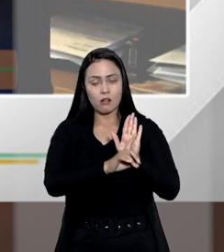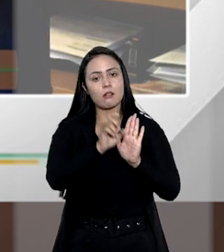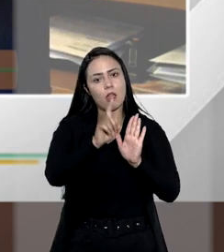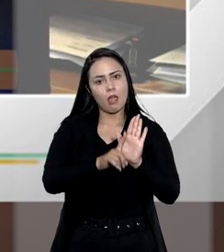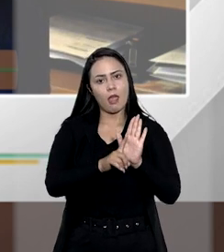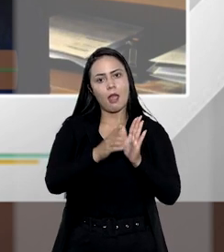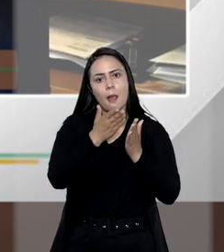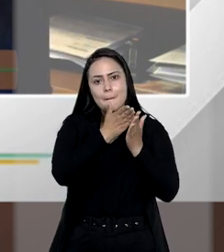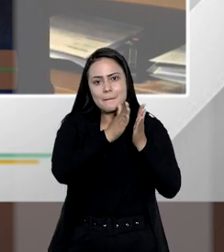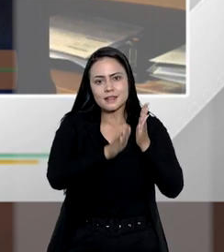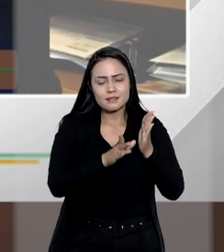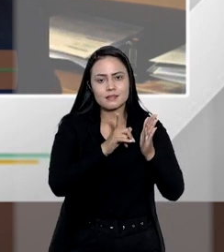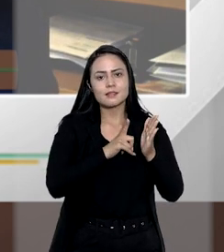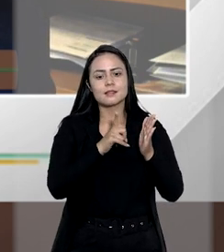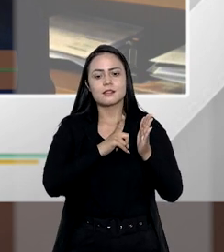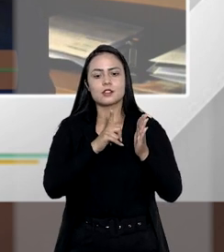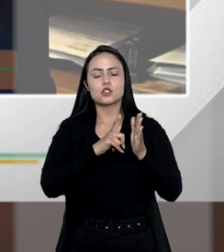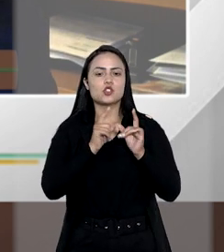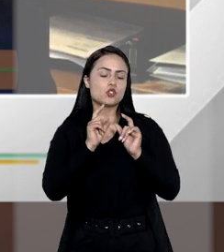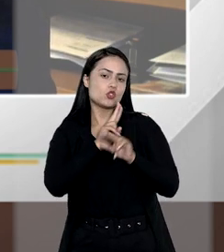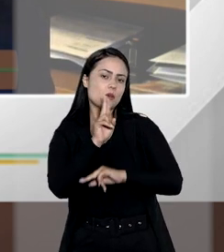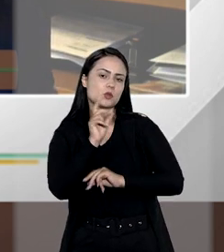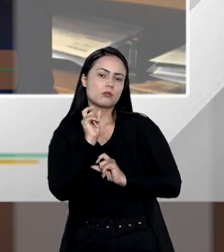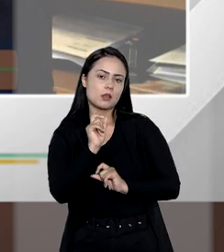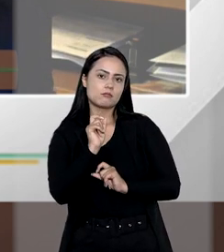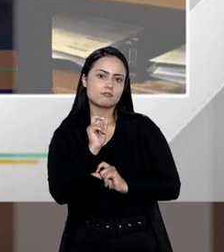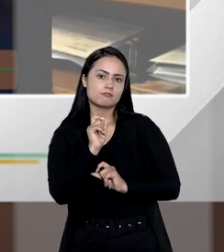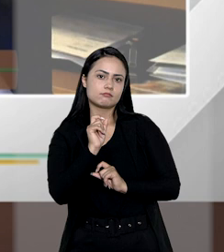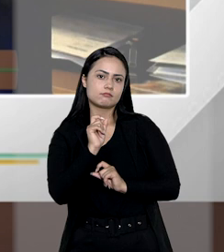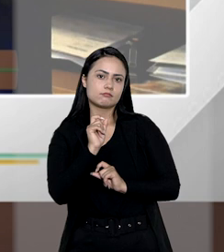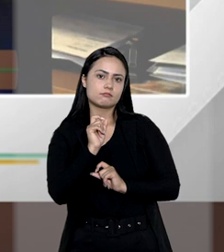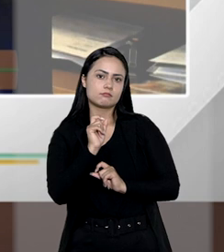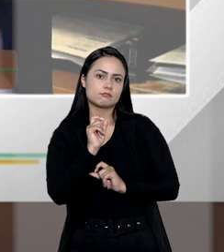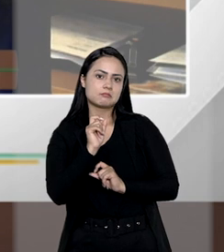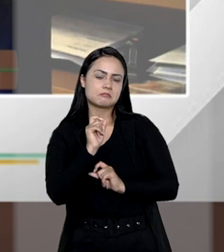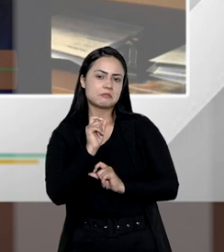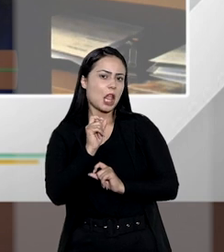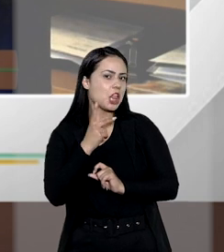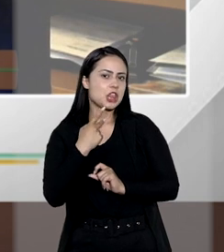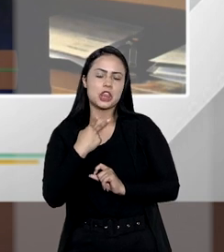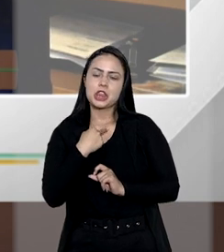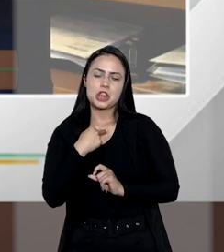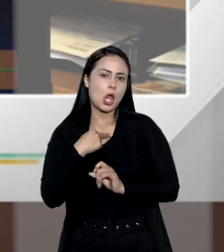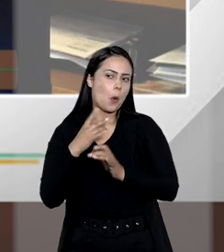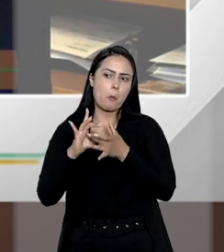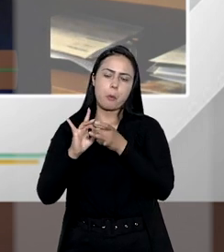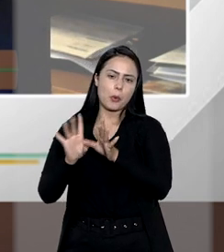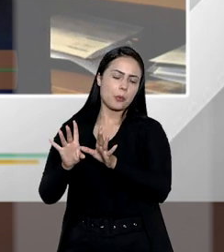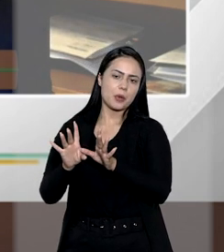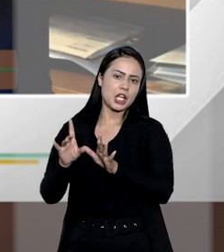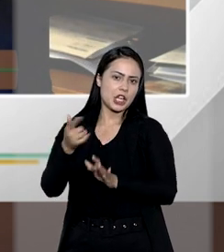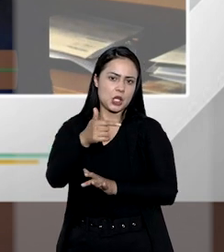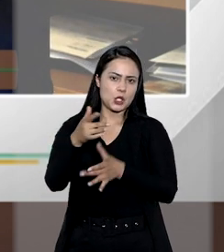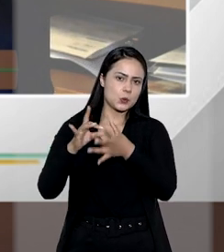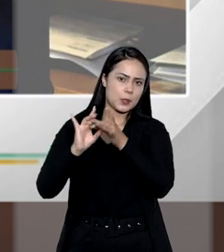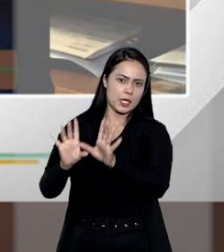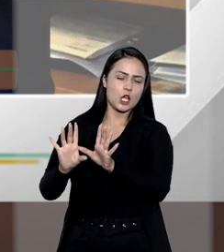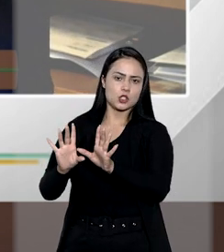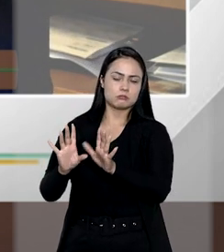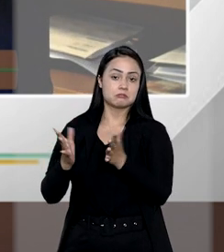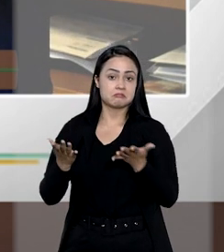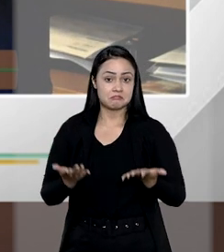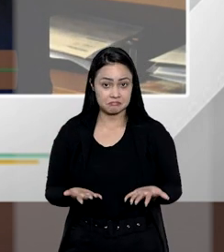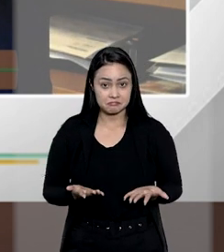metade chamada de indisponível, de porção indisponível.